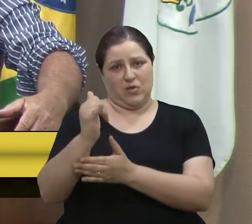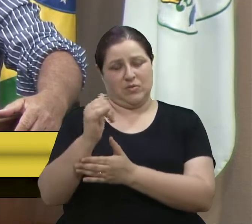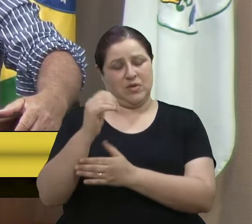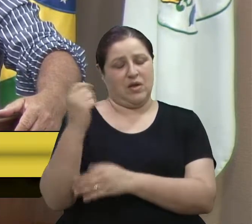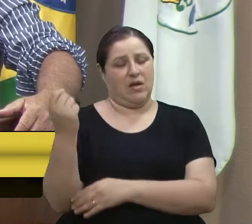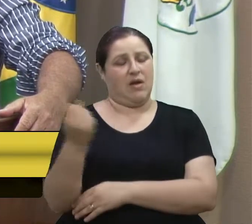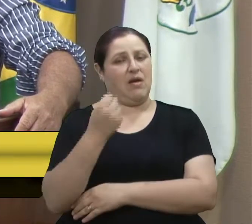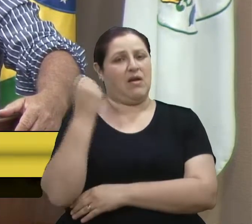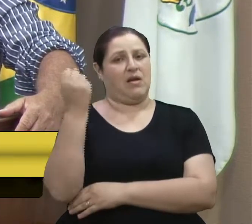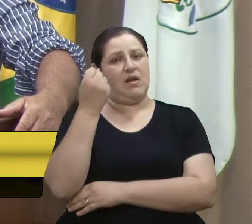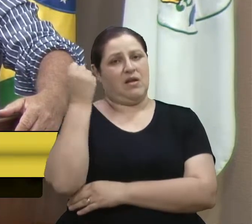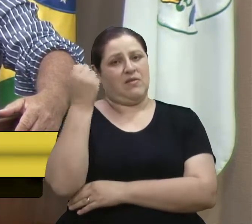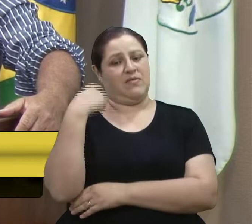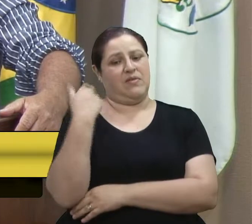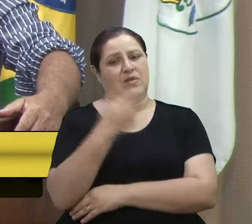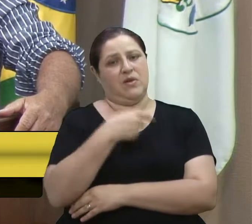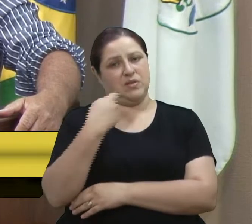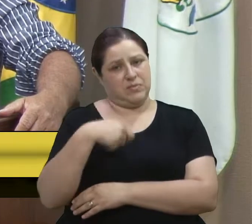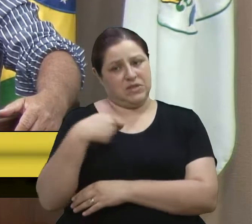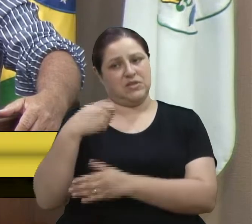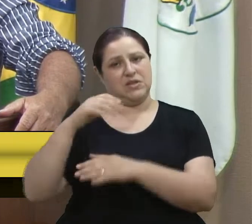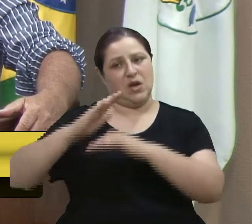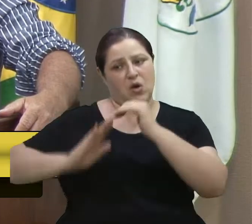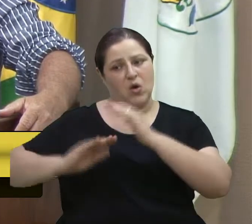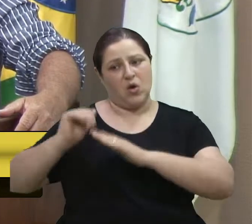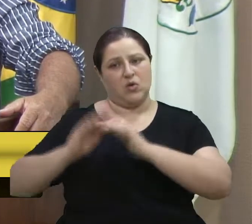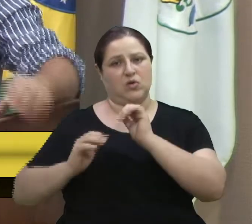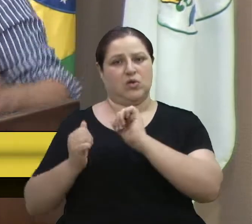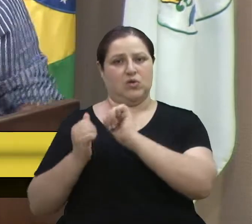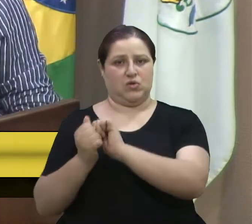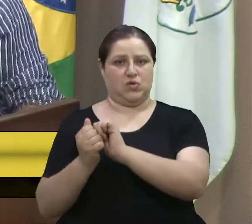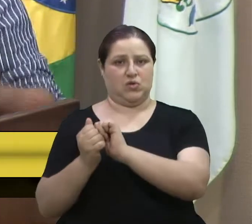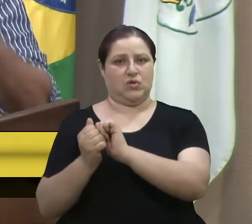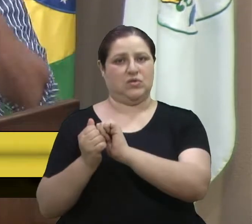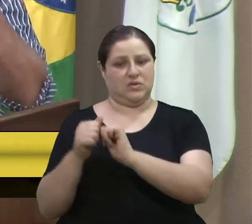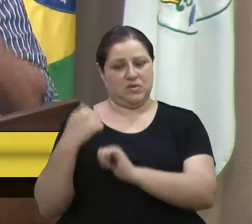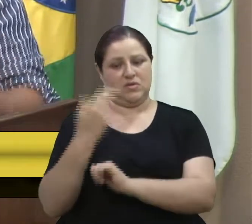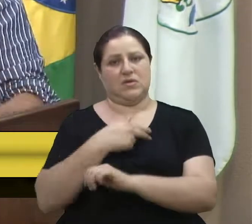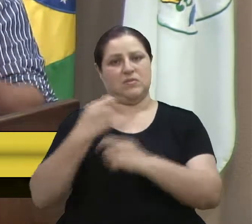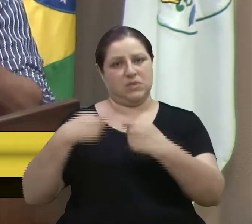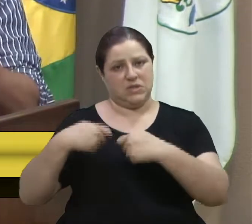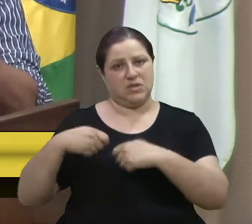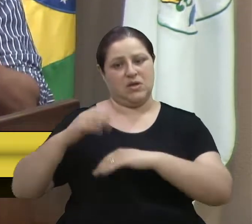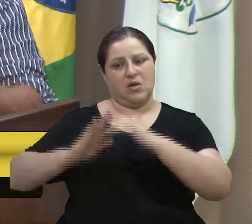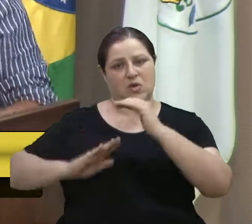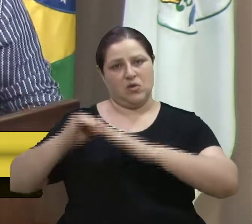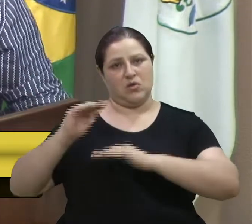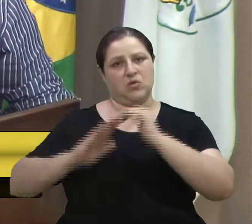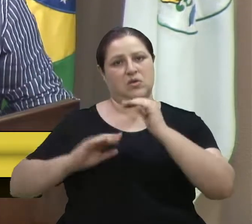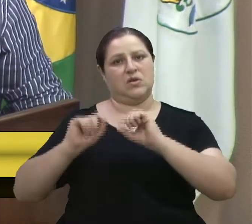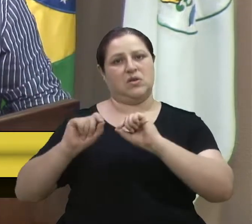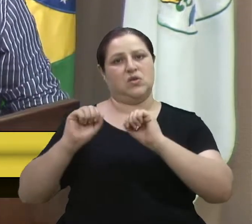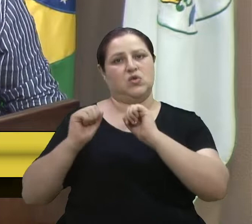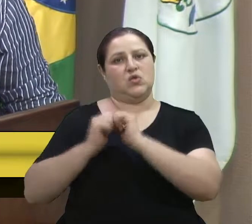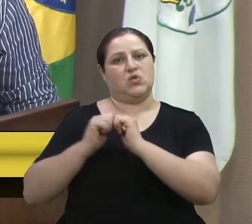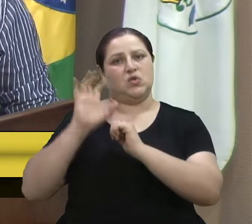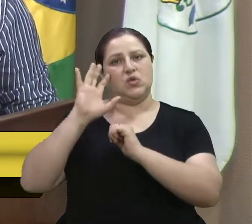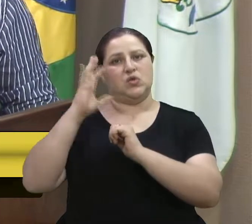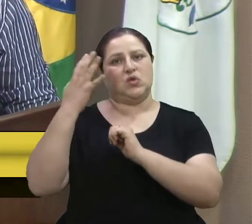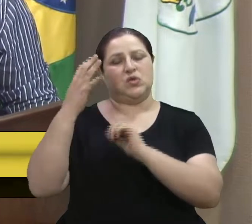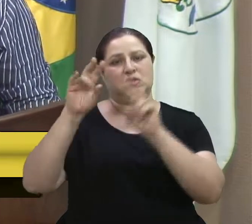precisamos construir juntos, nós precisamos construir juntos uma solução para o transporte coletivo.